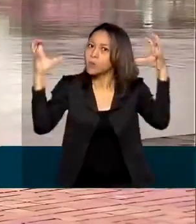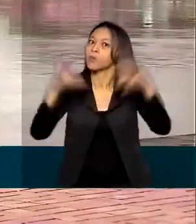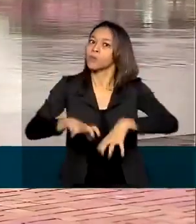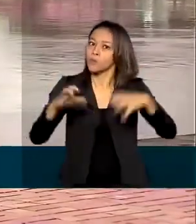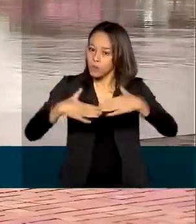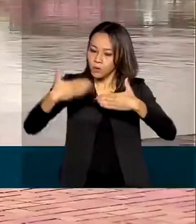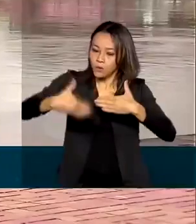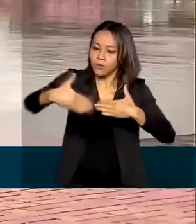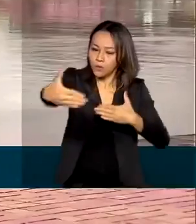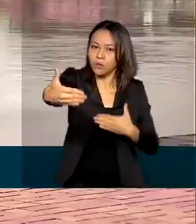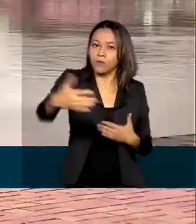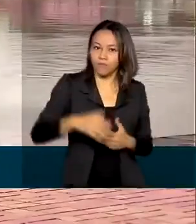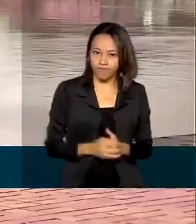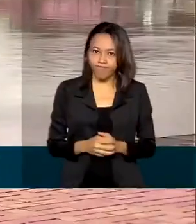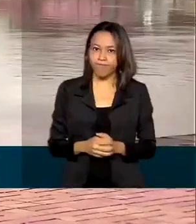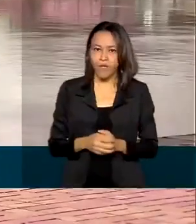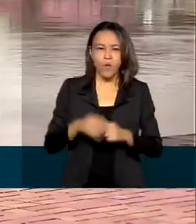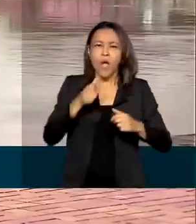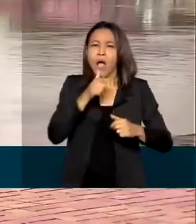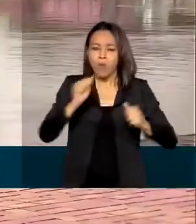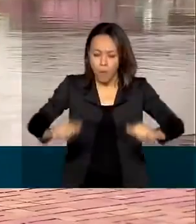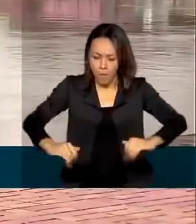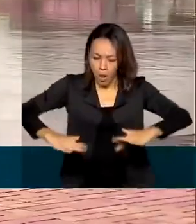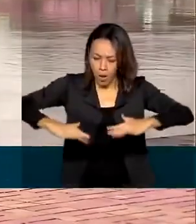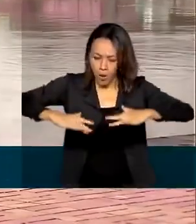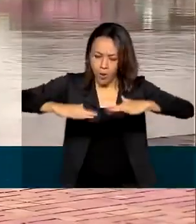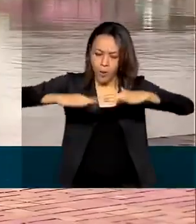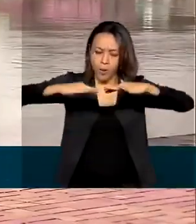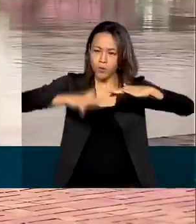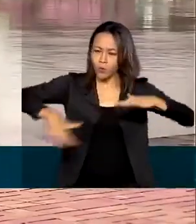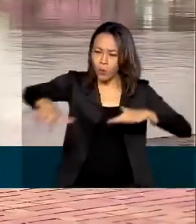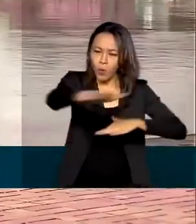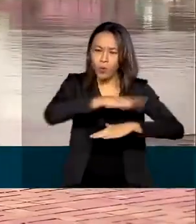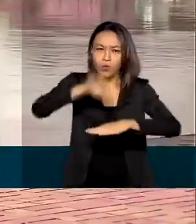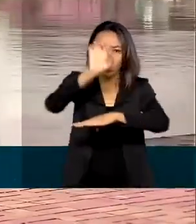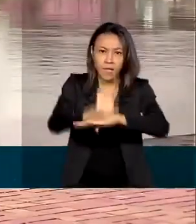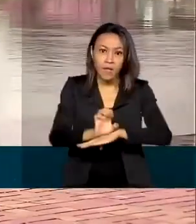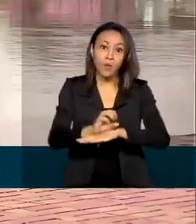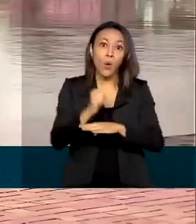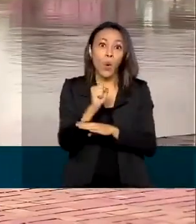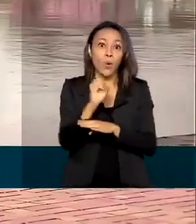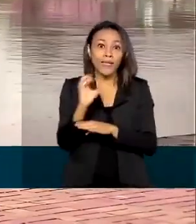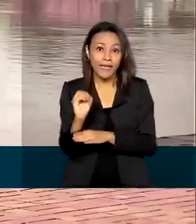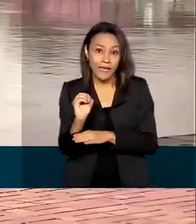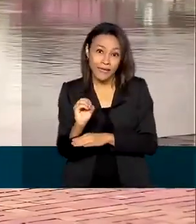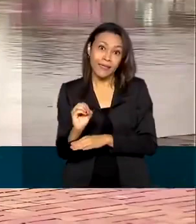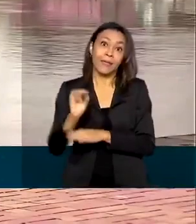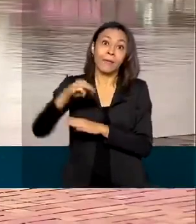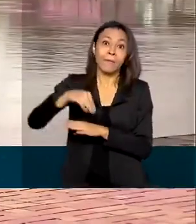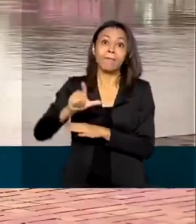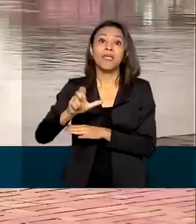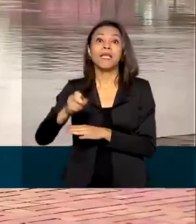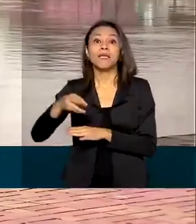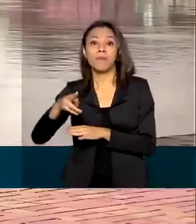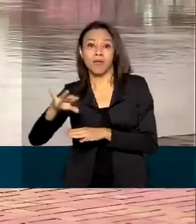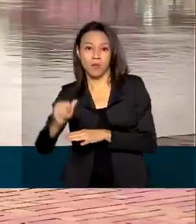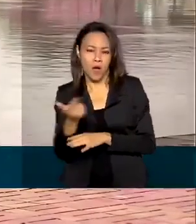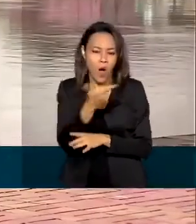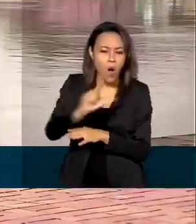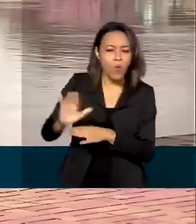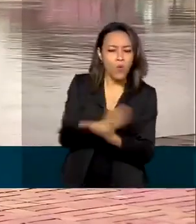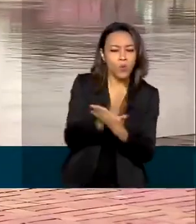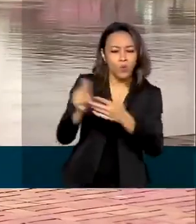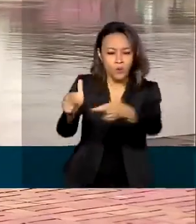próximos dias na região. O volume previsto em todo o Acre é de mais de 80 milímetros. Algumas localidades podem